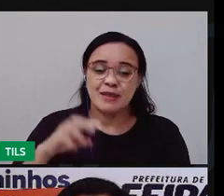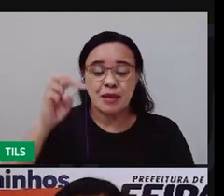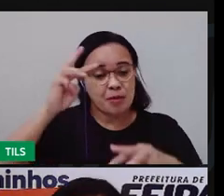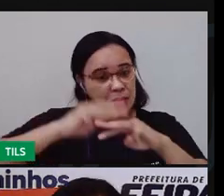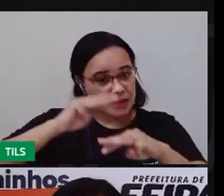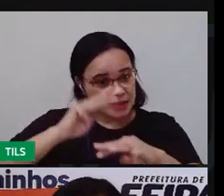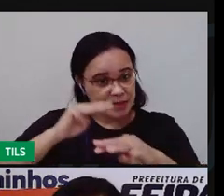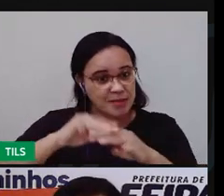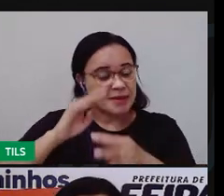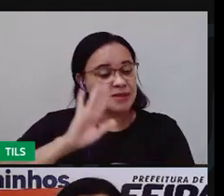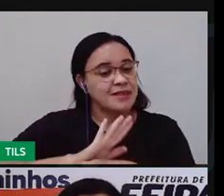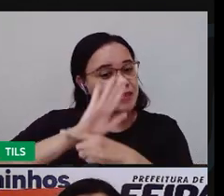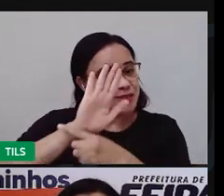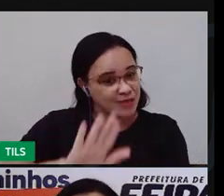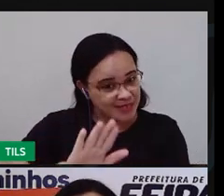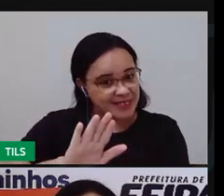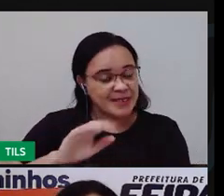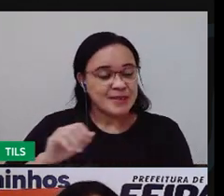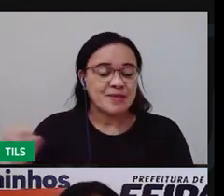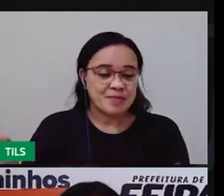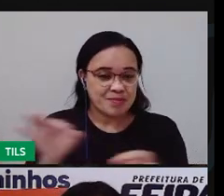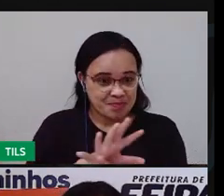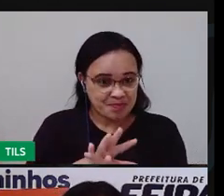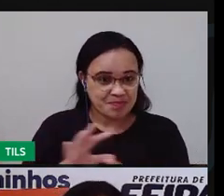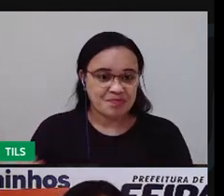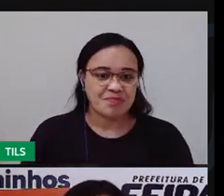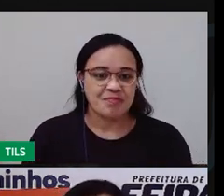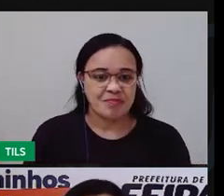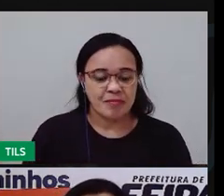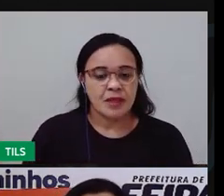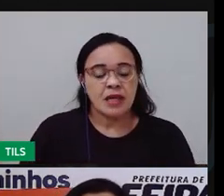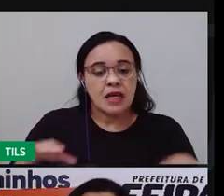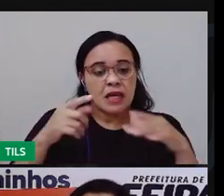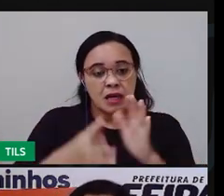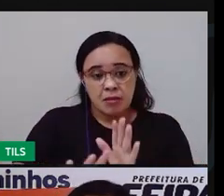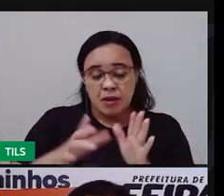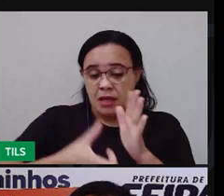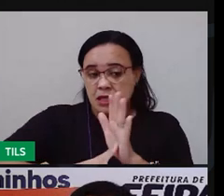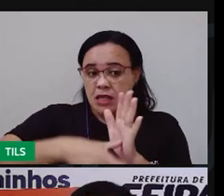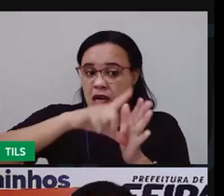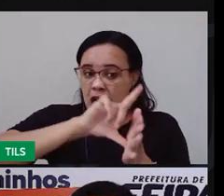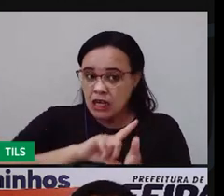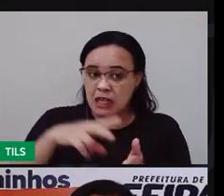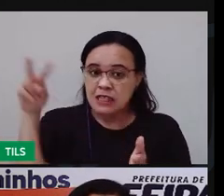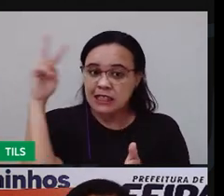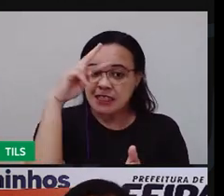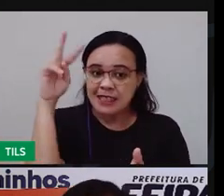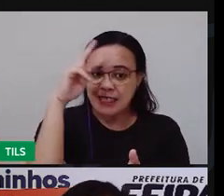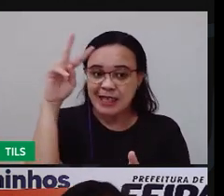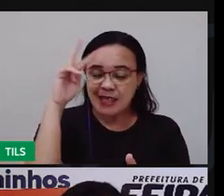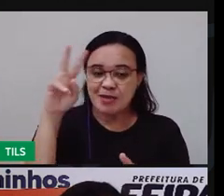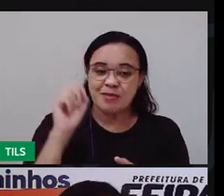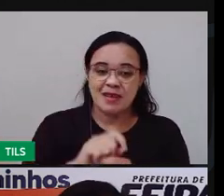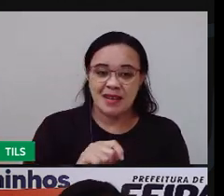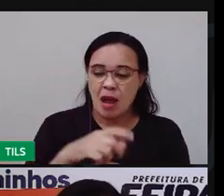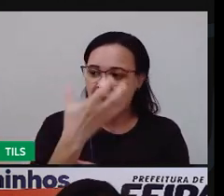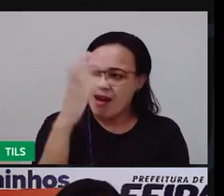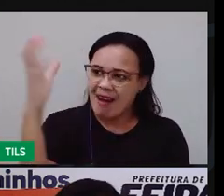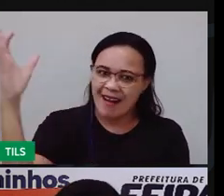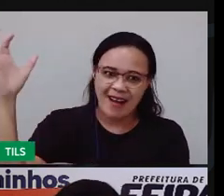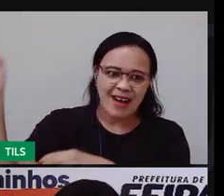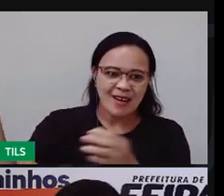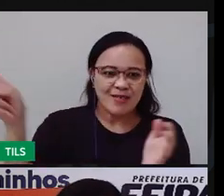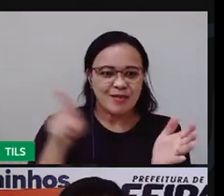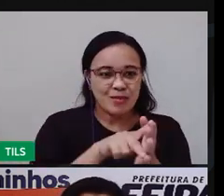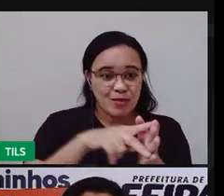Mas, antes disso, eu quero retomar com vocês as plantas frutíferas típicas da região